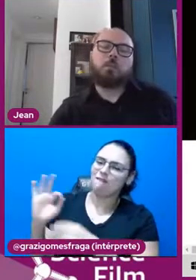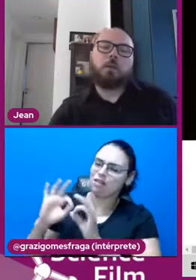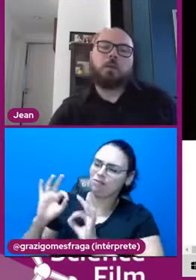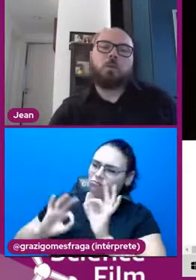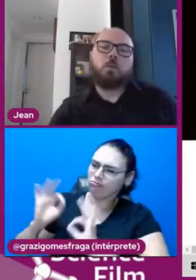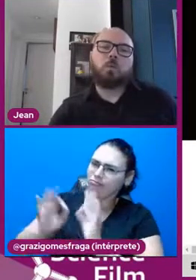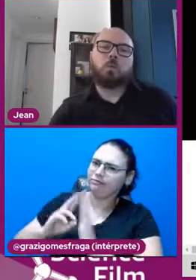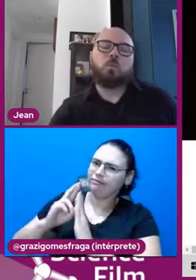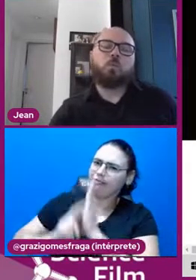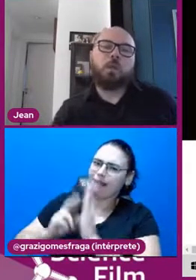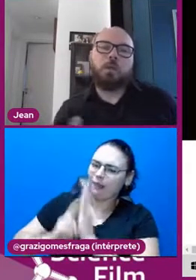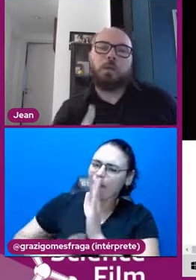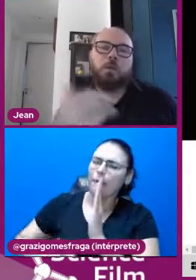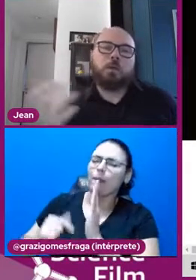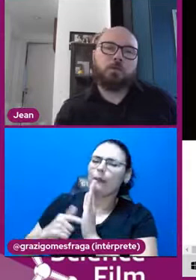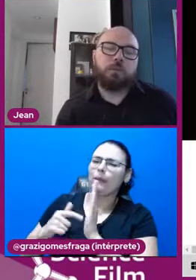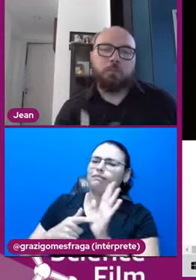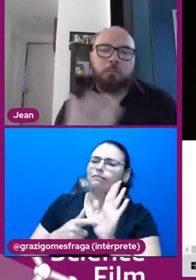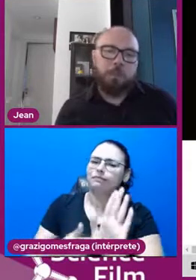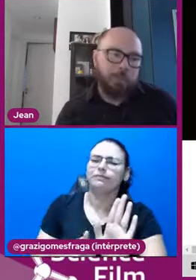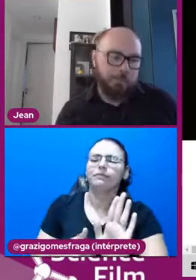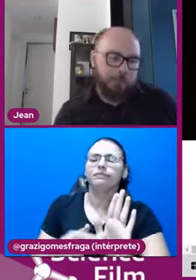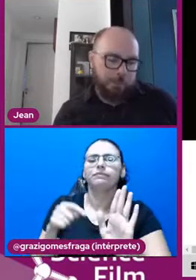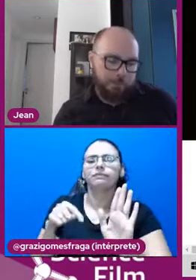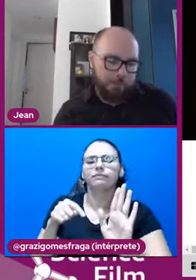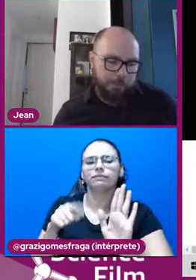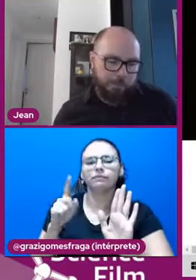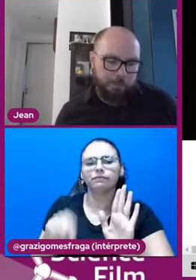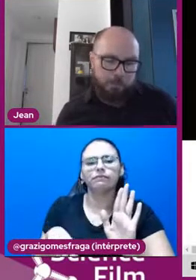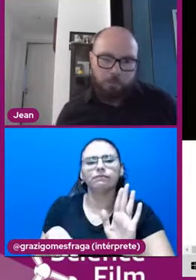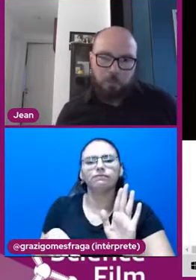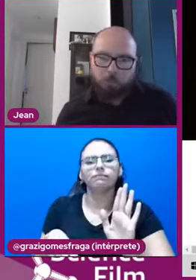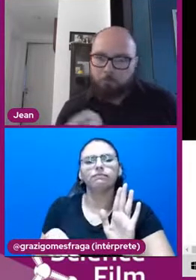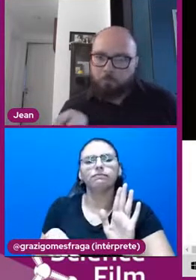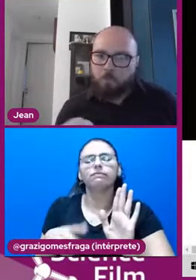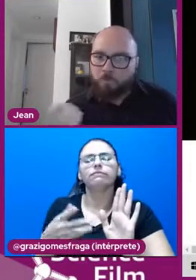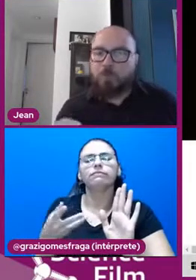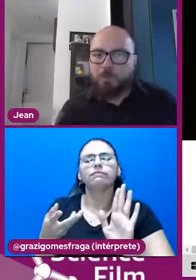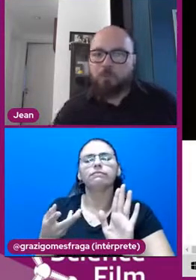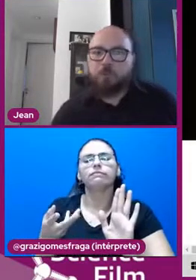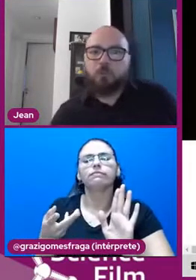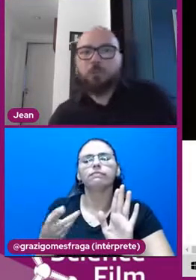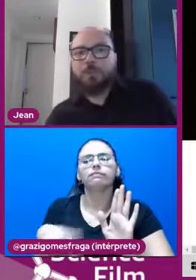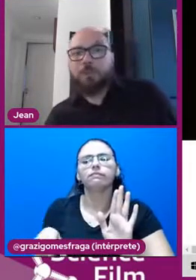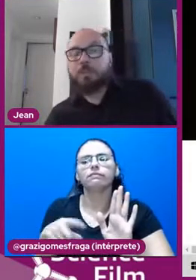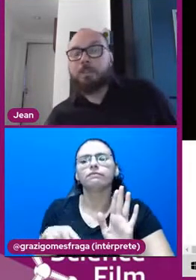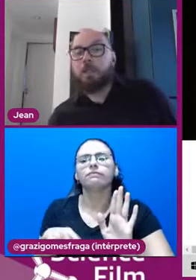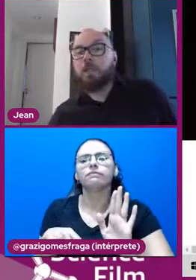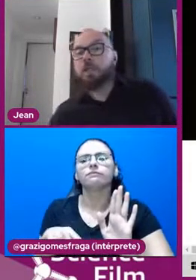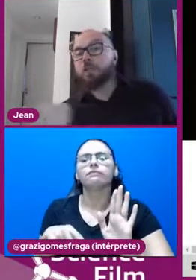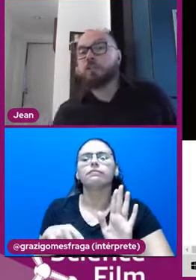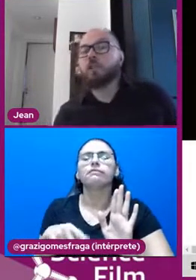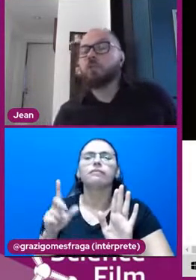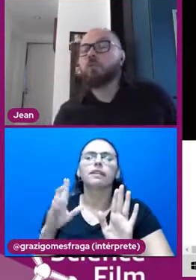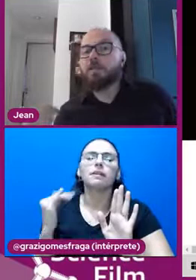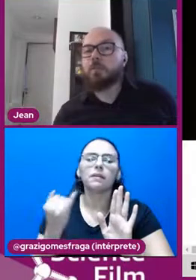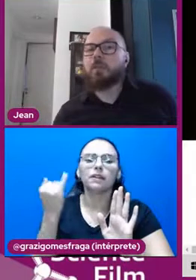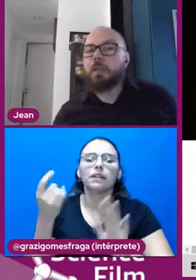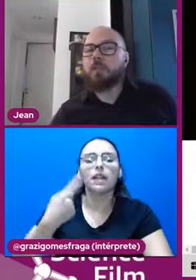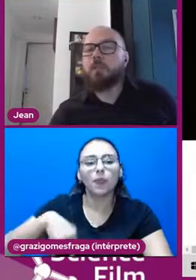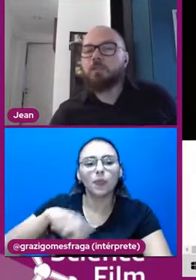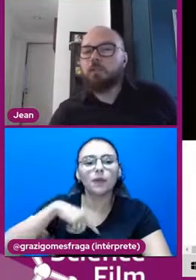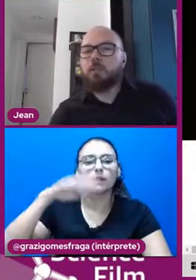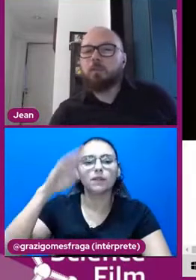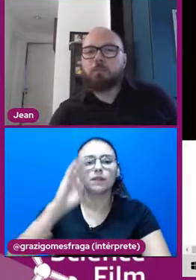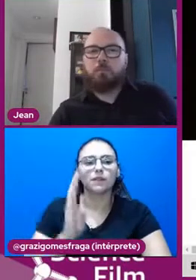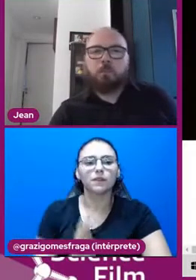mandam, enfim, essas informações que são importantes, né? E a gente aqui do Brasil